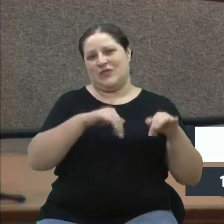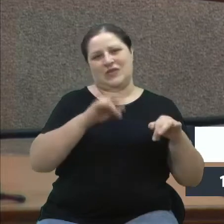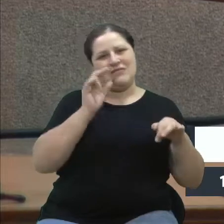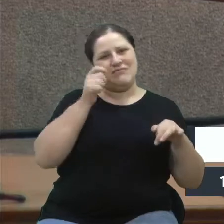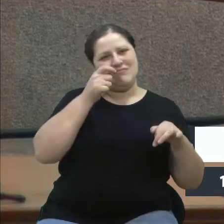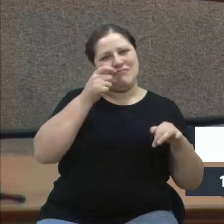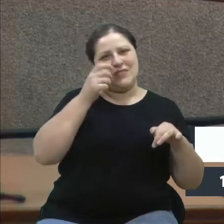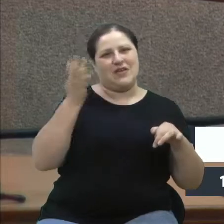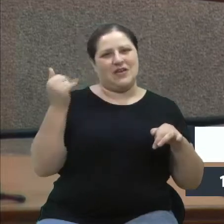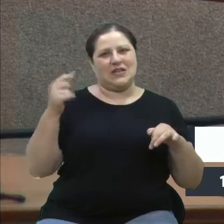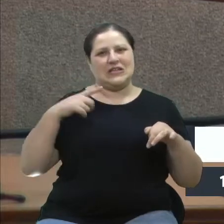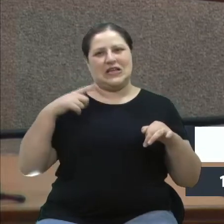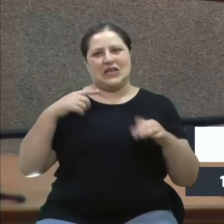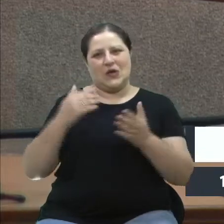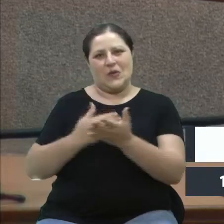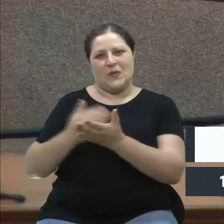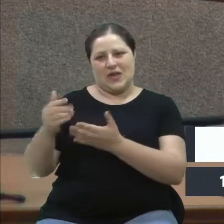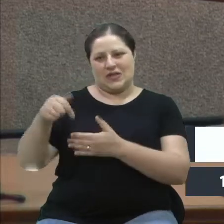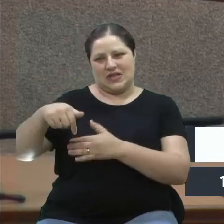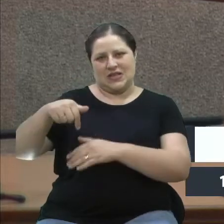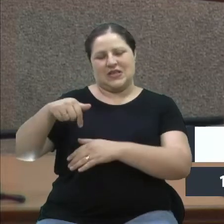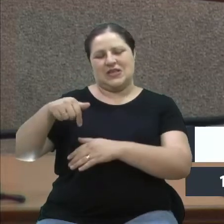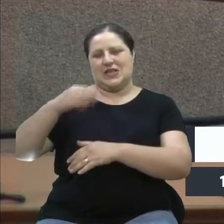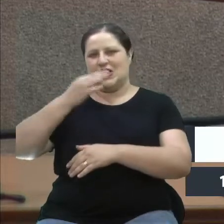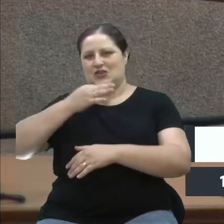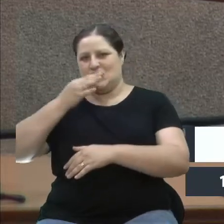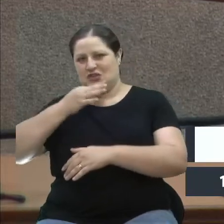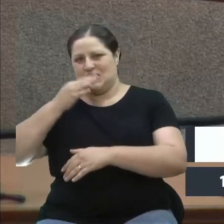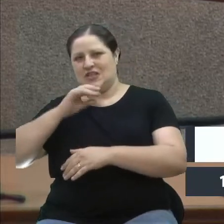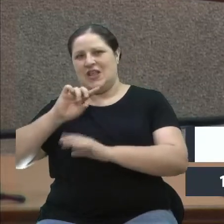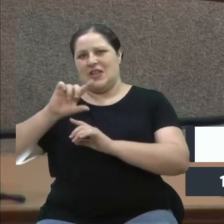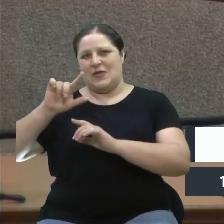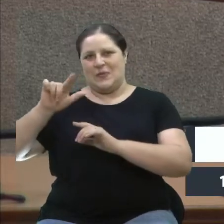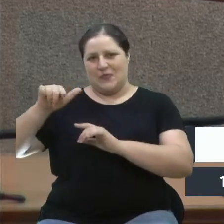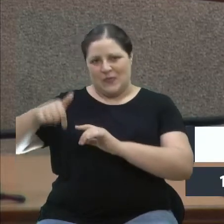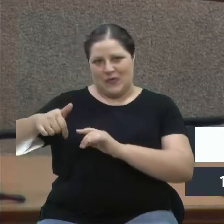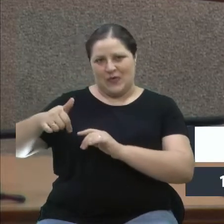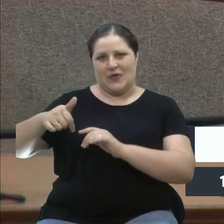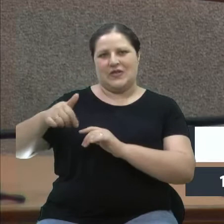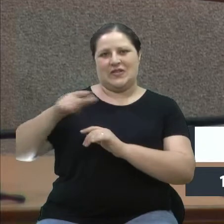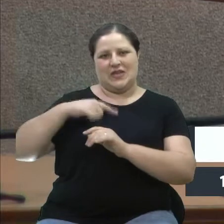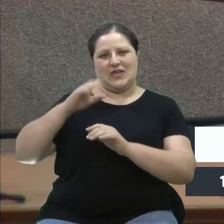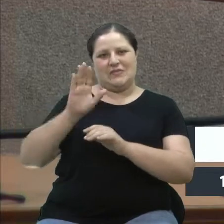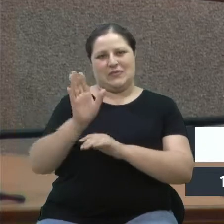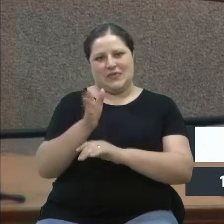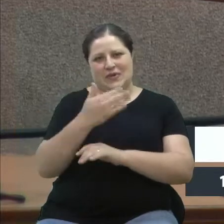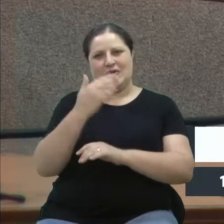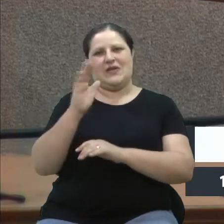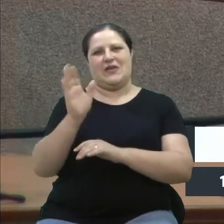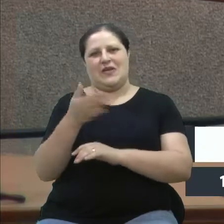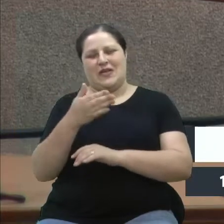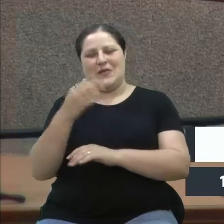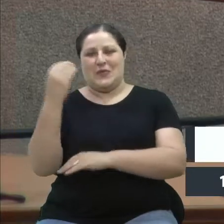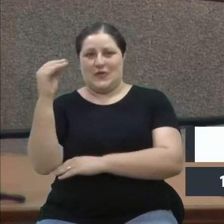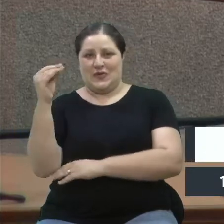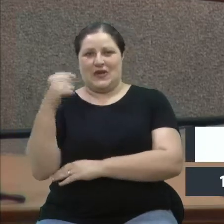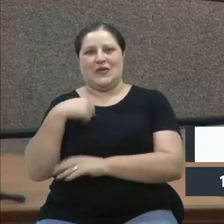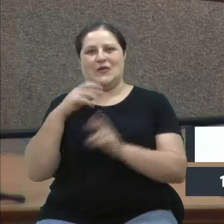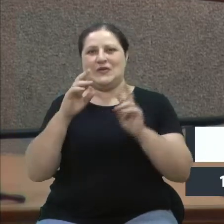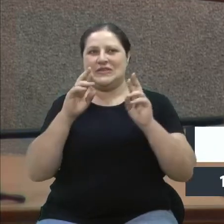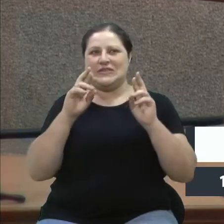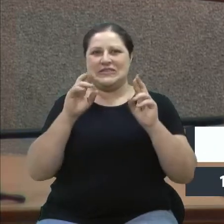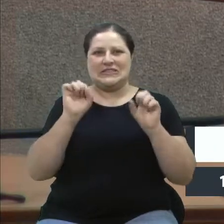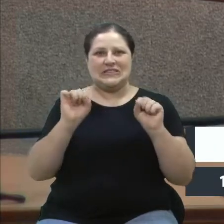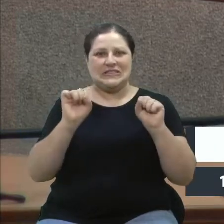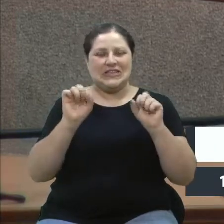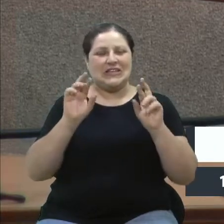primeiro era o bloco aqui de Caxias, e depois era o bloco lá de Porto Alegre. E eu sempre esperava os gols do Juventude, me lembro que